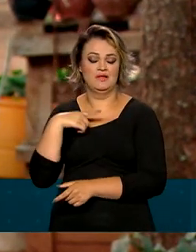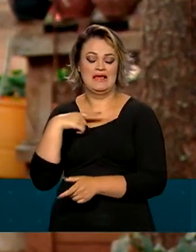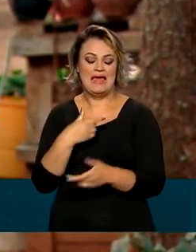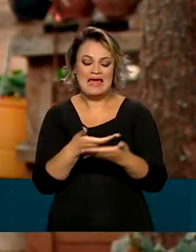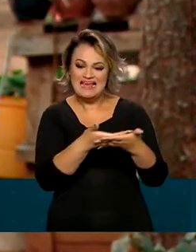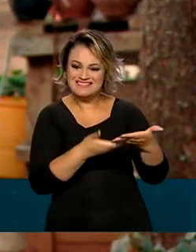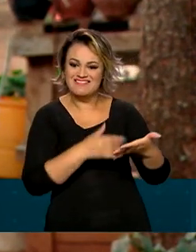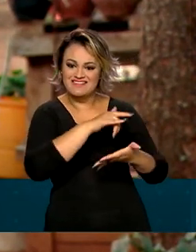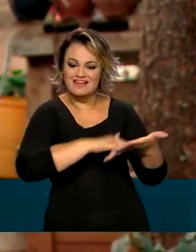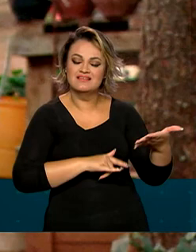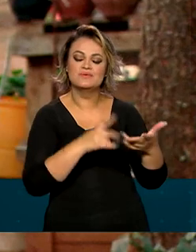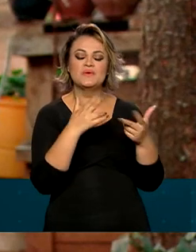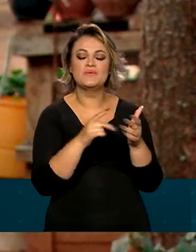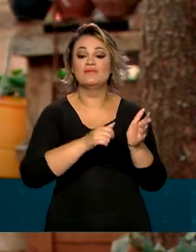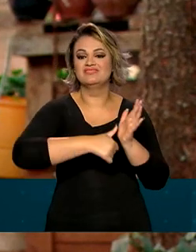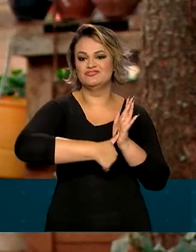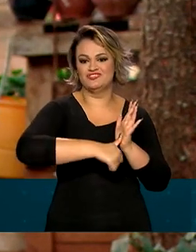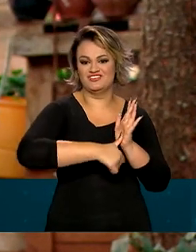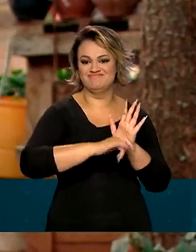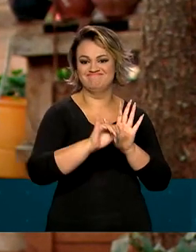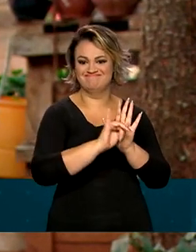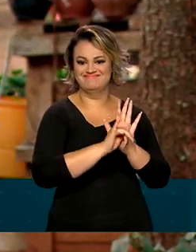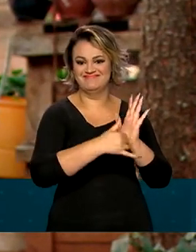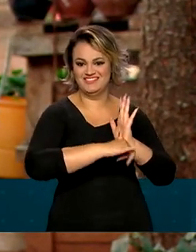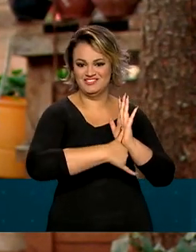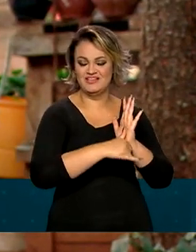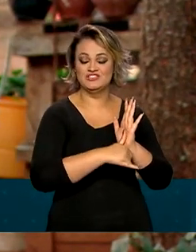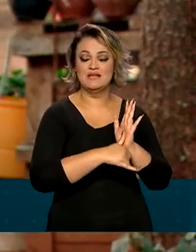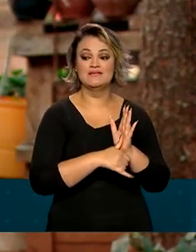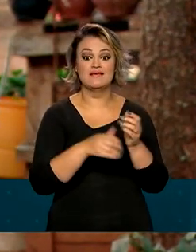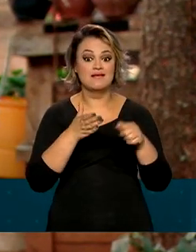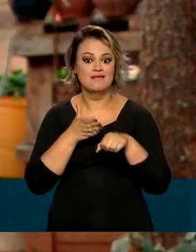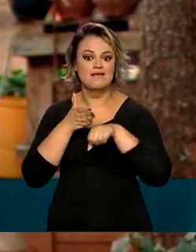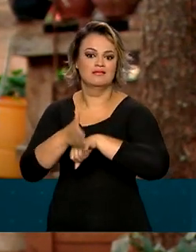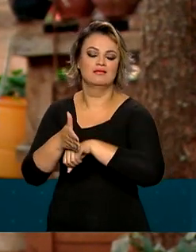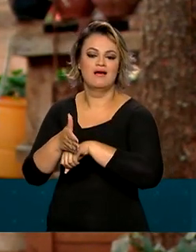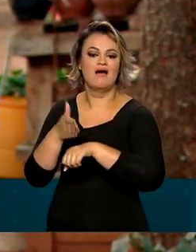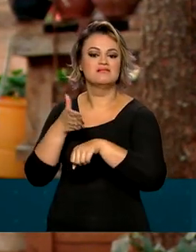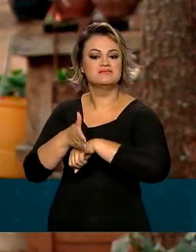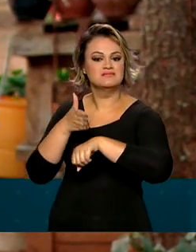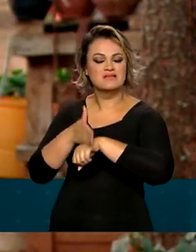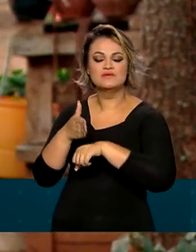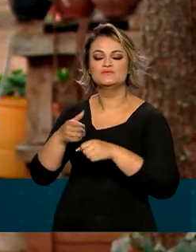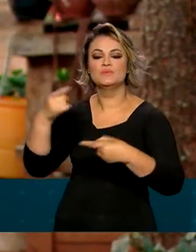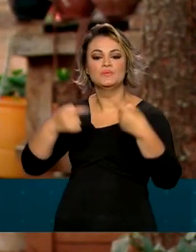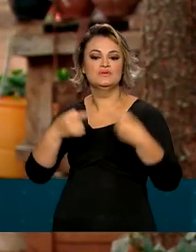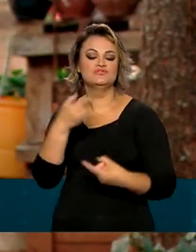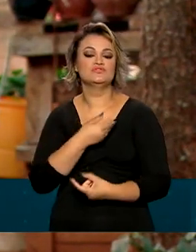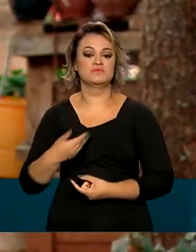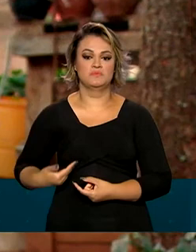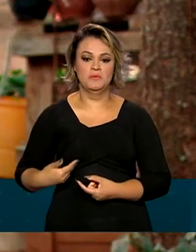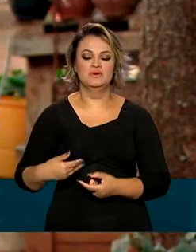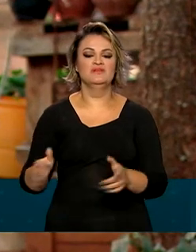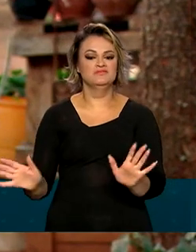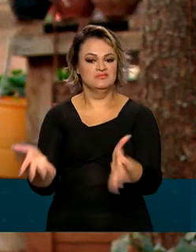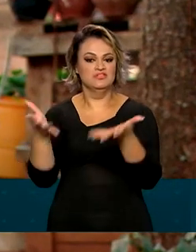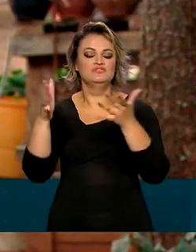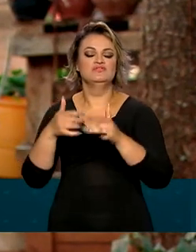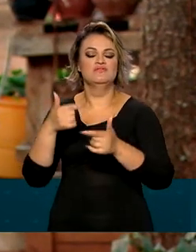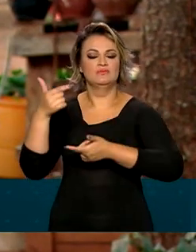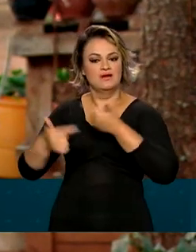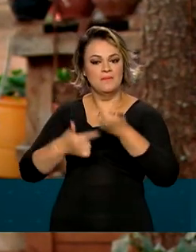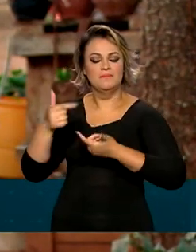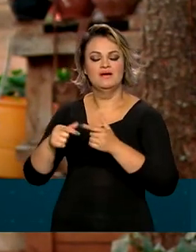como uma identidade e é uma espécie de porta de entrada do pequeno agricultor às políticas públicas de incentivo à